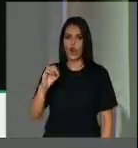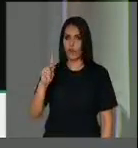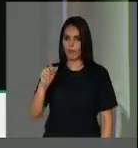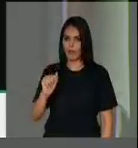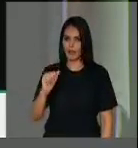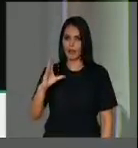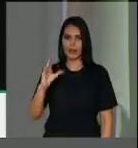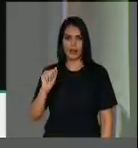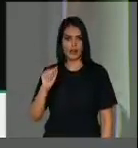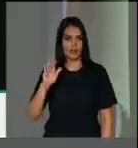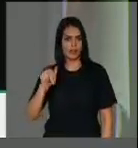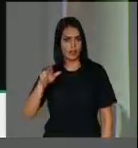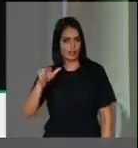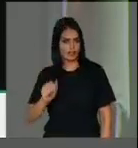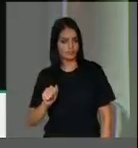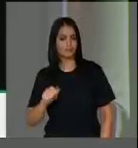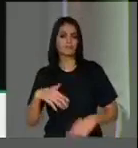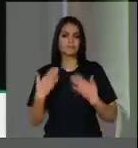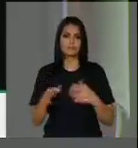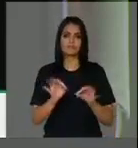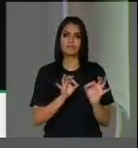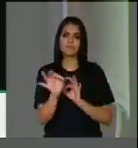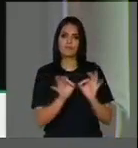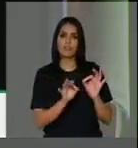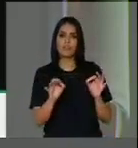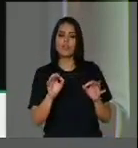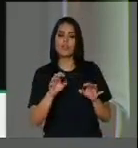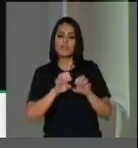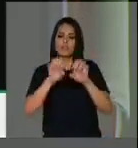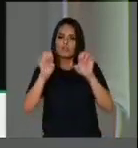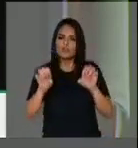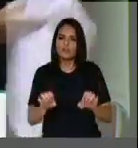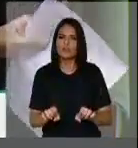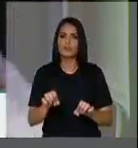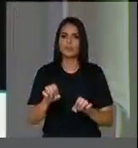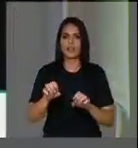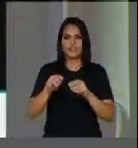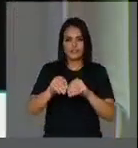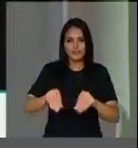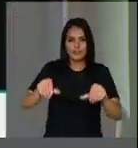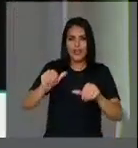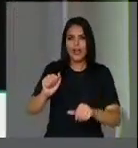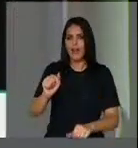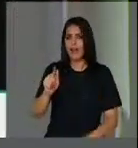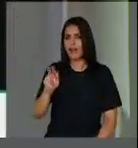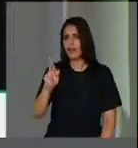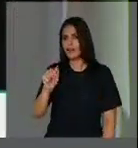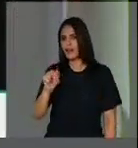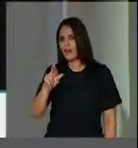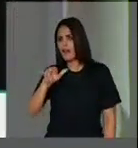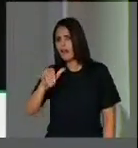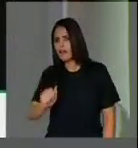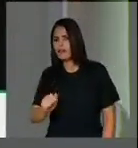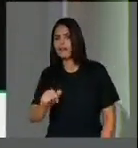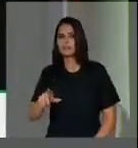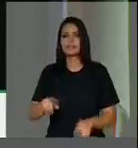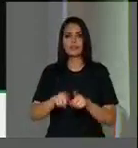no enfrentamento da sua estrutura agrária e para ampliar um novo horizonte